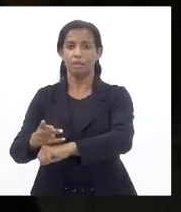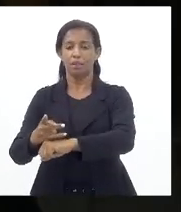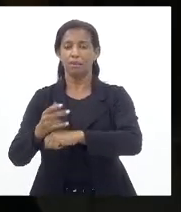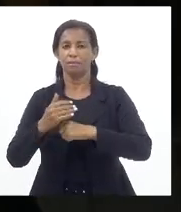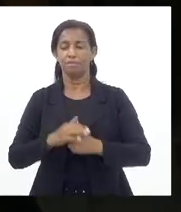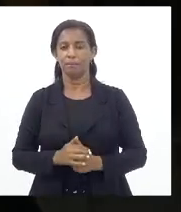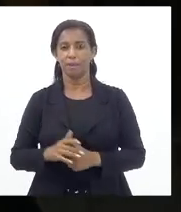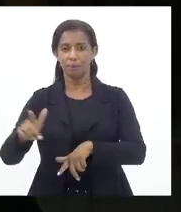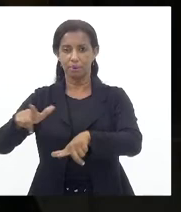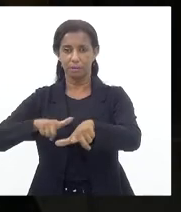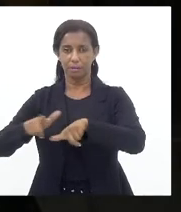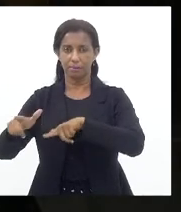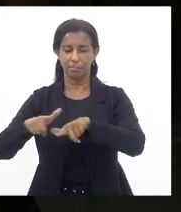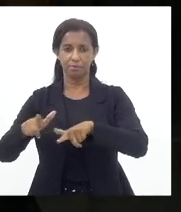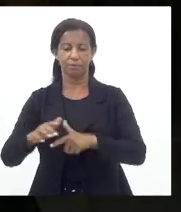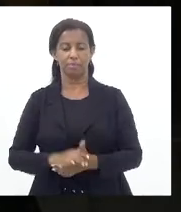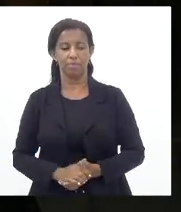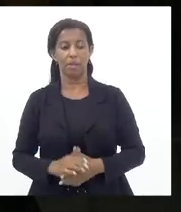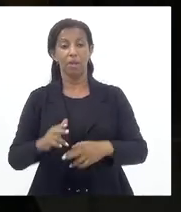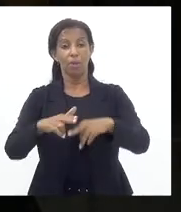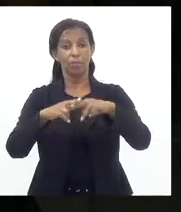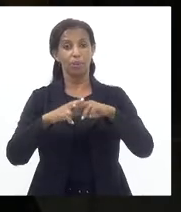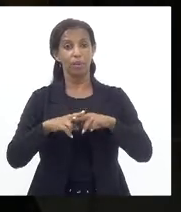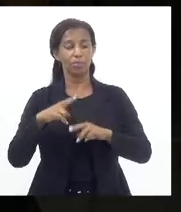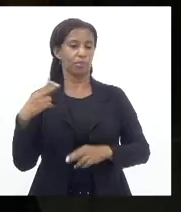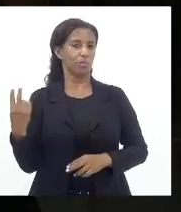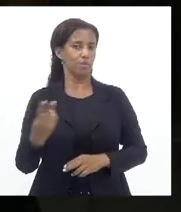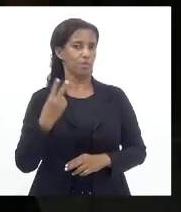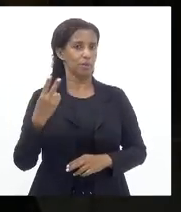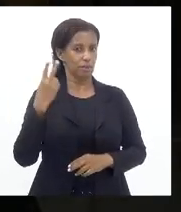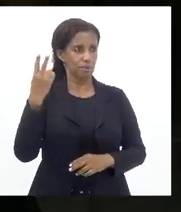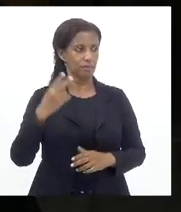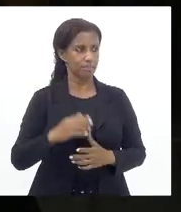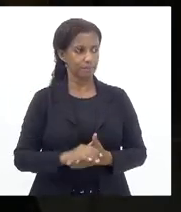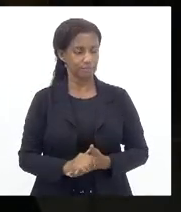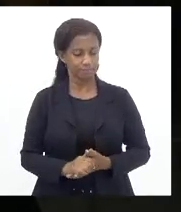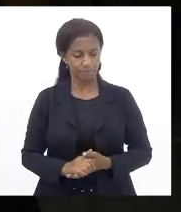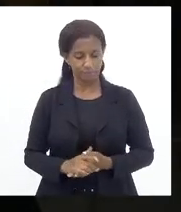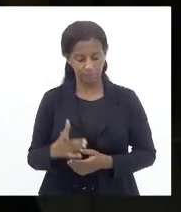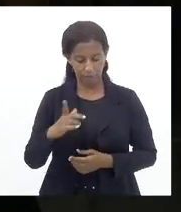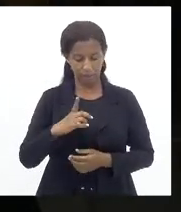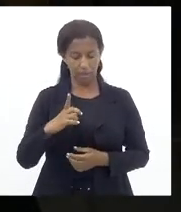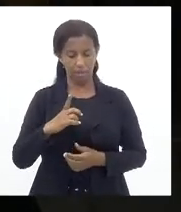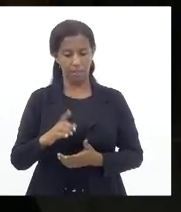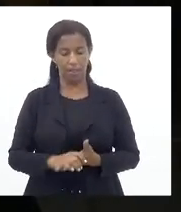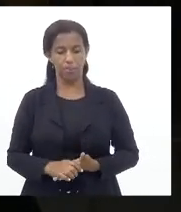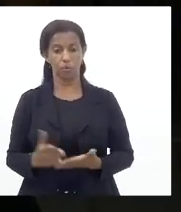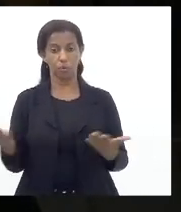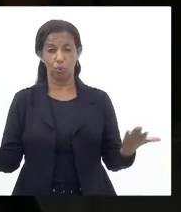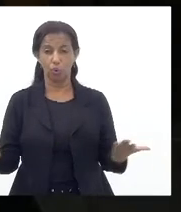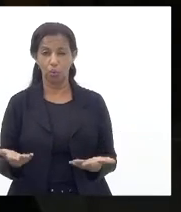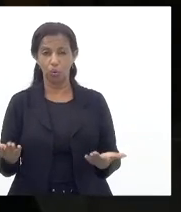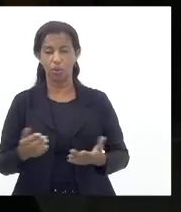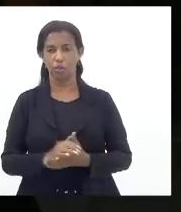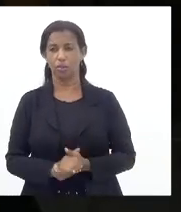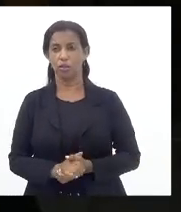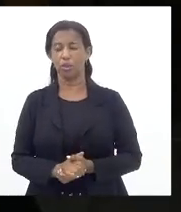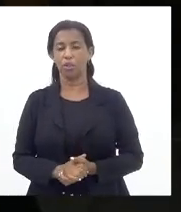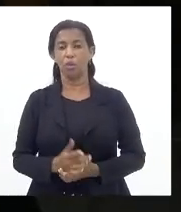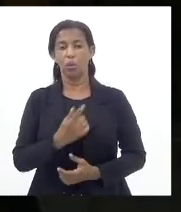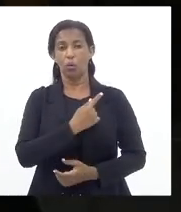Por isso Que eu valorizo Senhora Presidente Termos Tido hoje A sanção Do